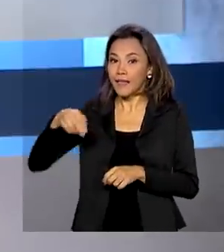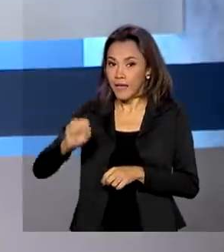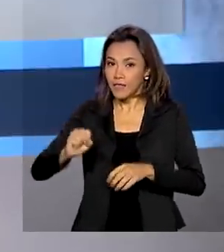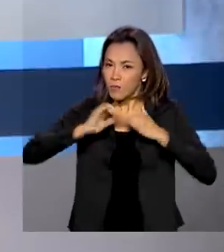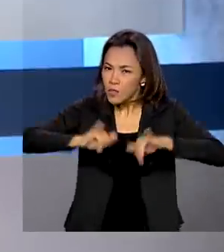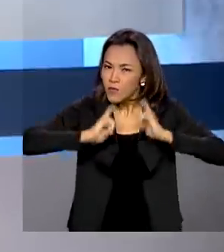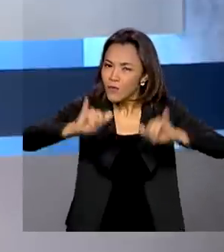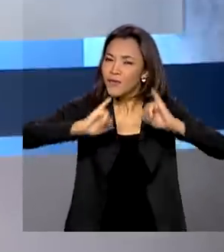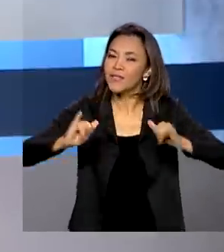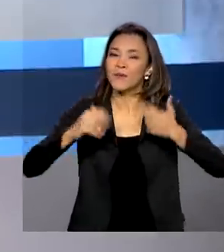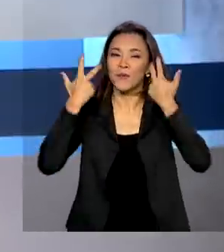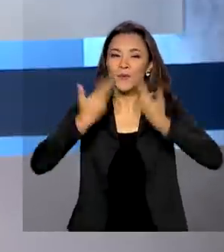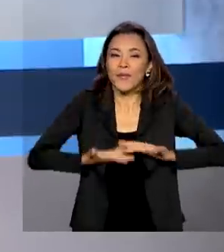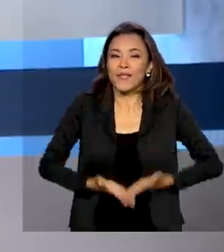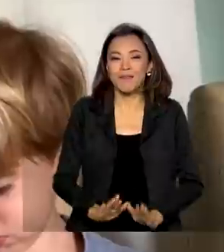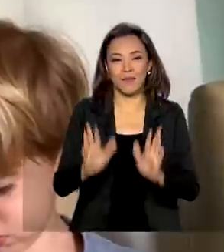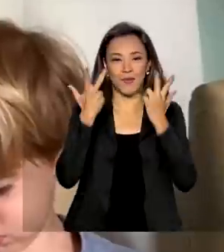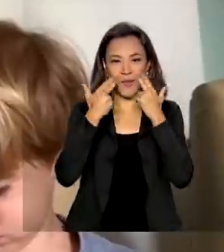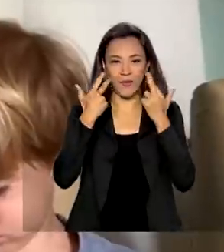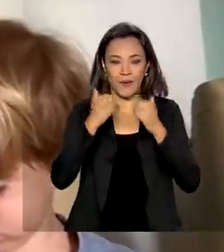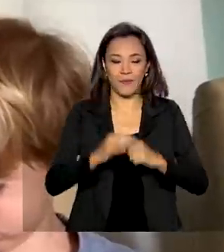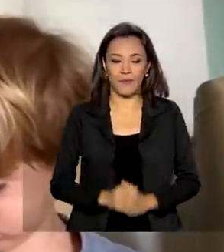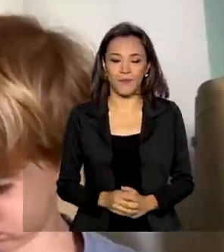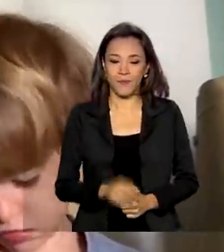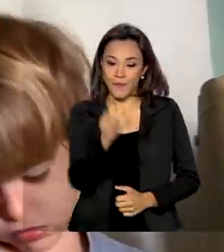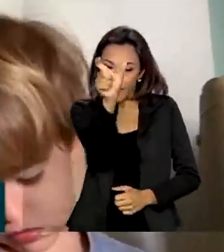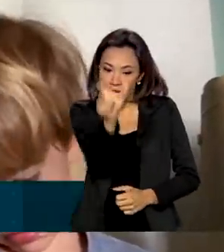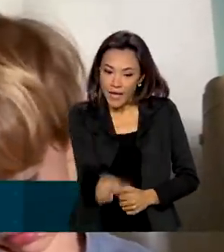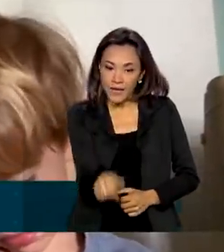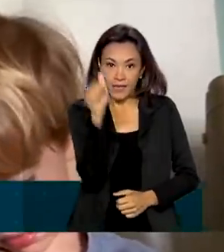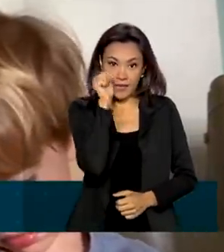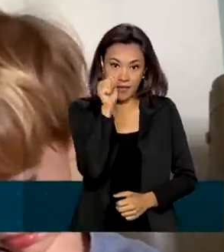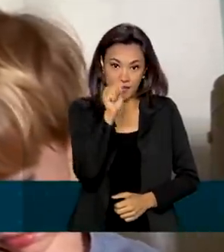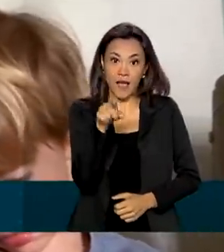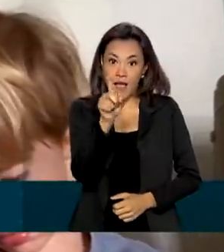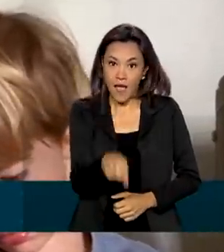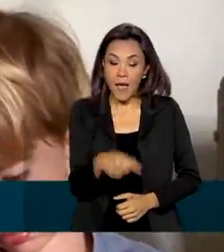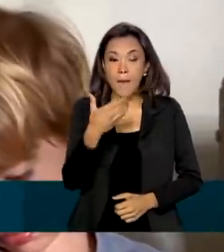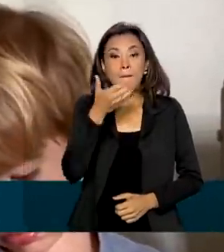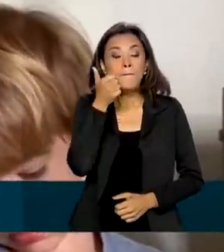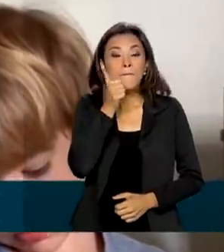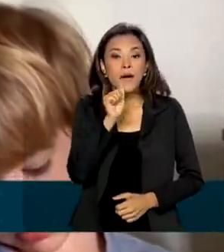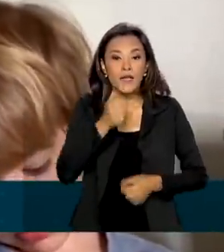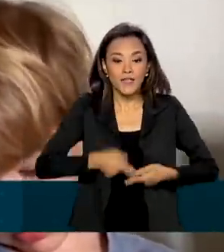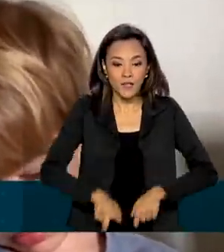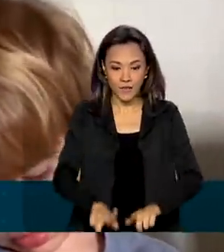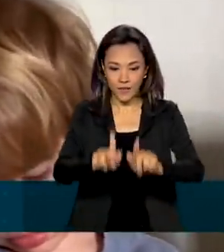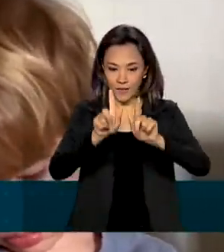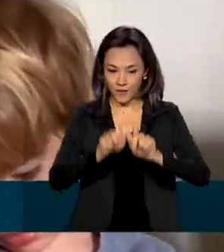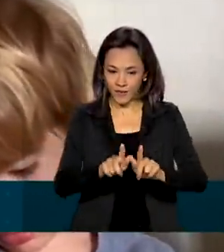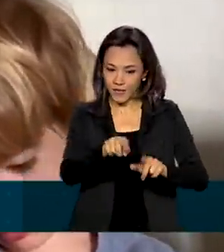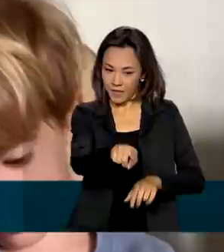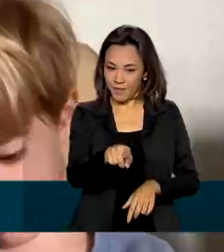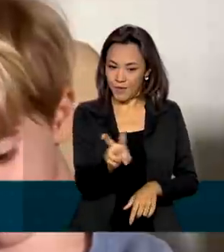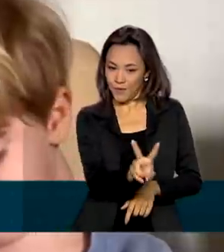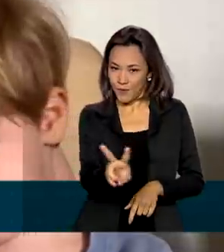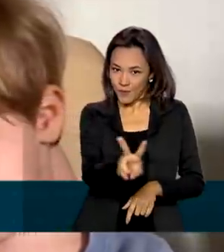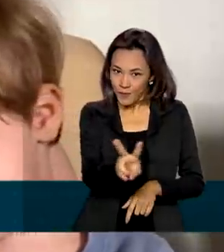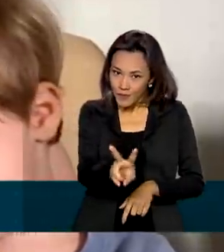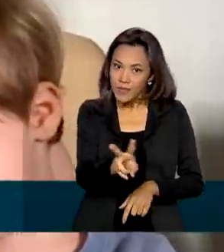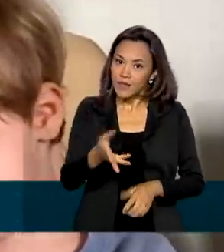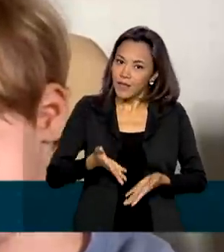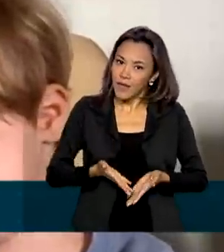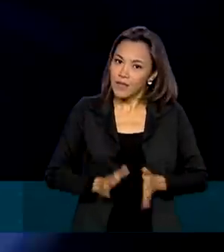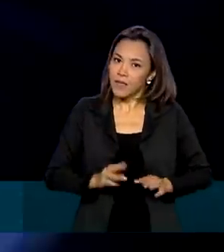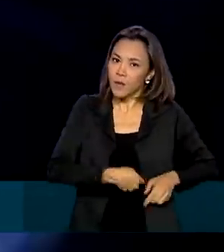defesa do parto natural. Essa empresária é mãe dos gêmeos Davi e Lucas, que nasceram em